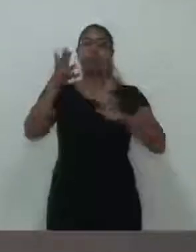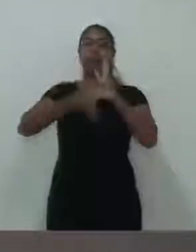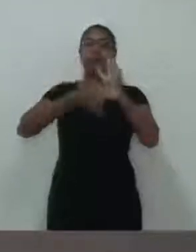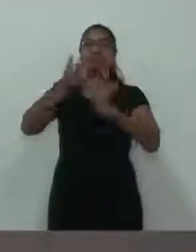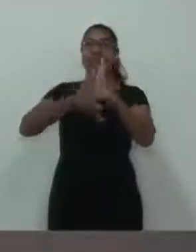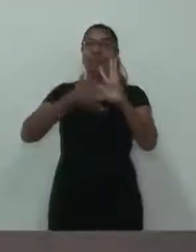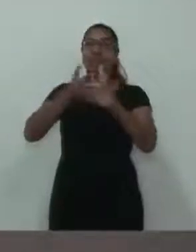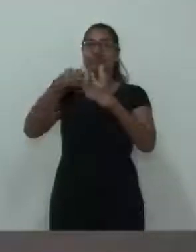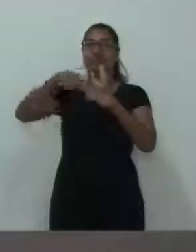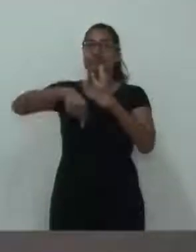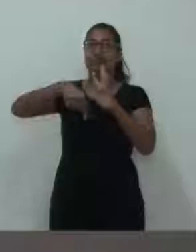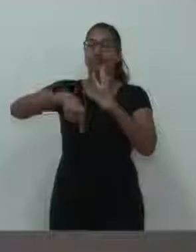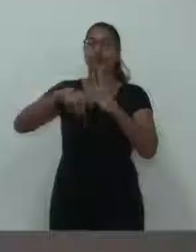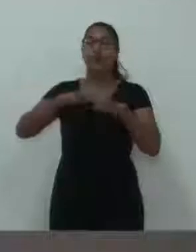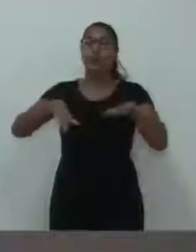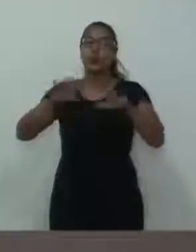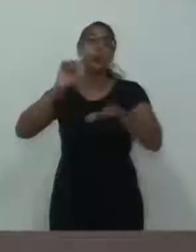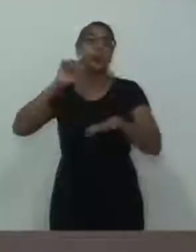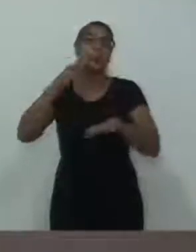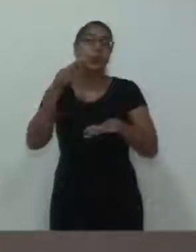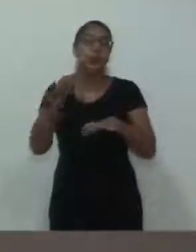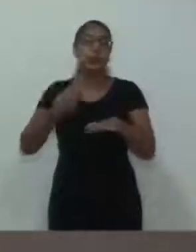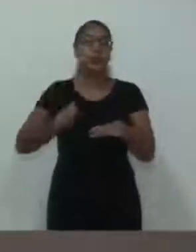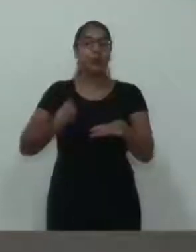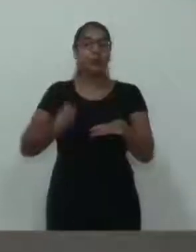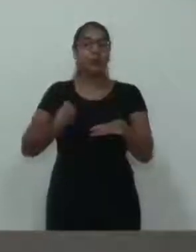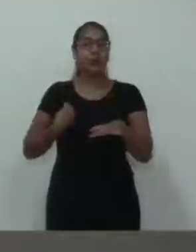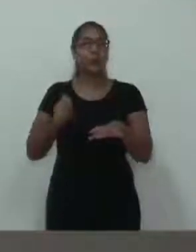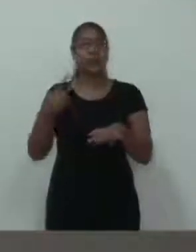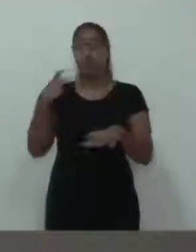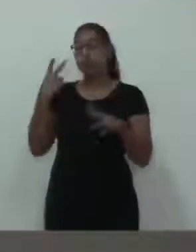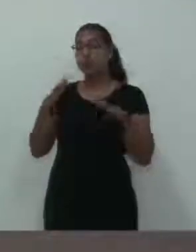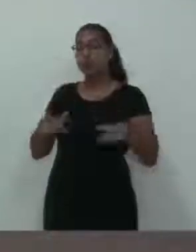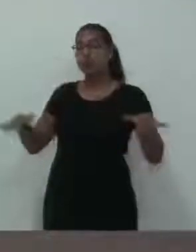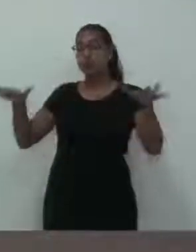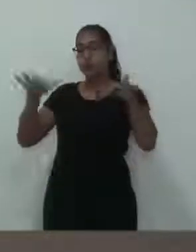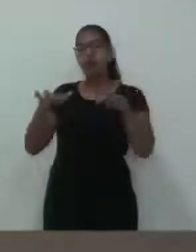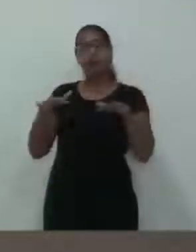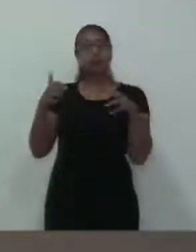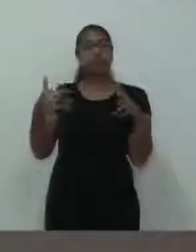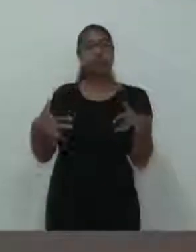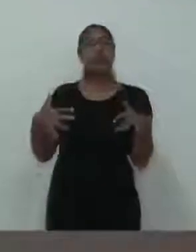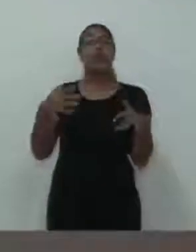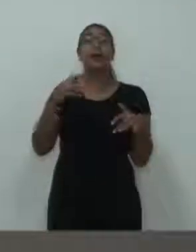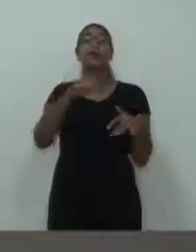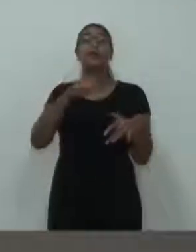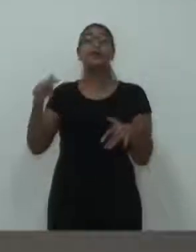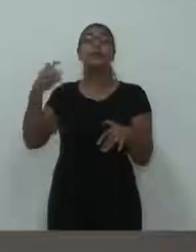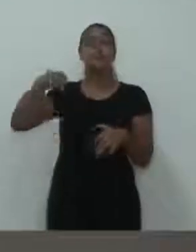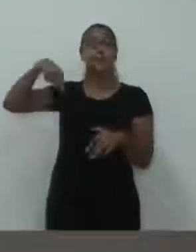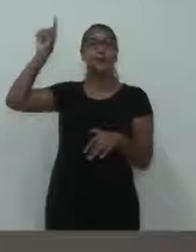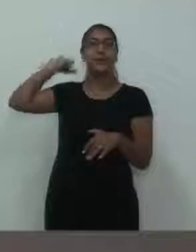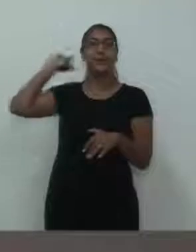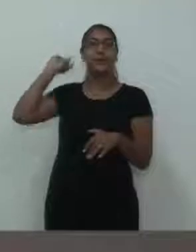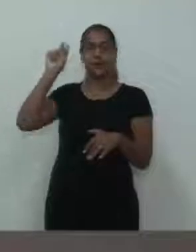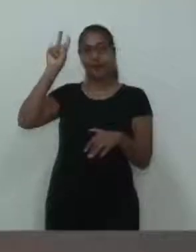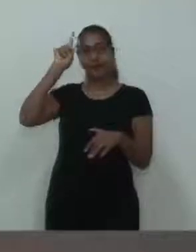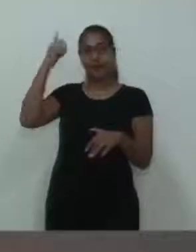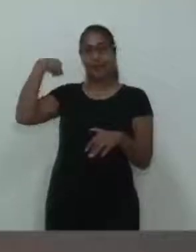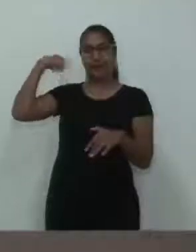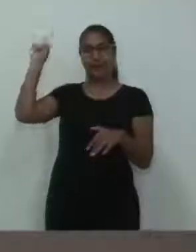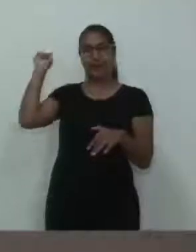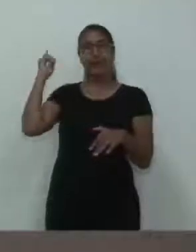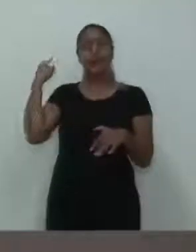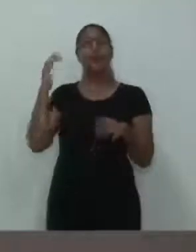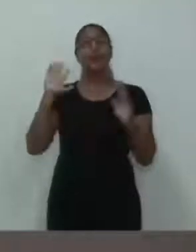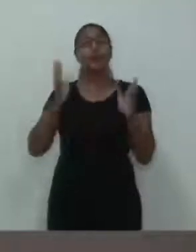município, já bem colocado também pelos vereadores. A semana passada teci o comentário que isso deve se